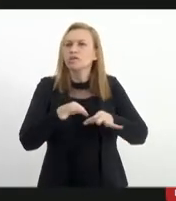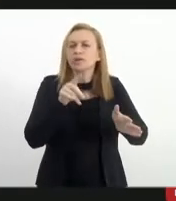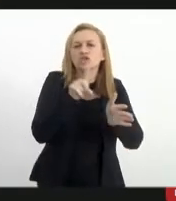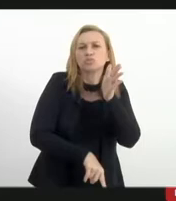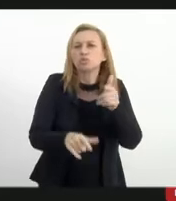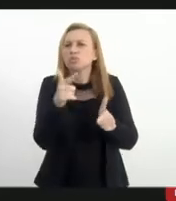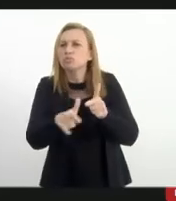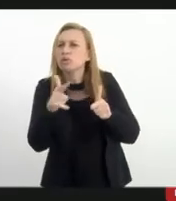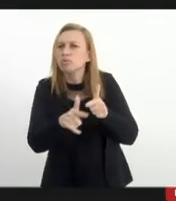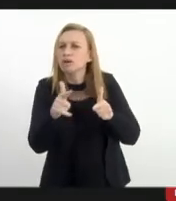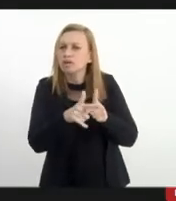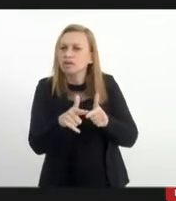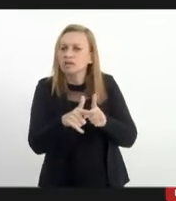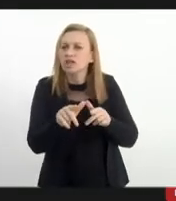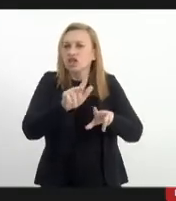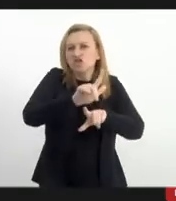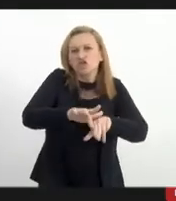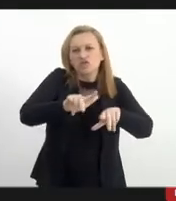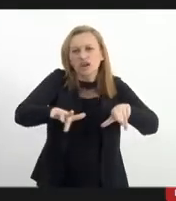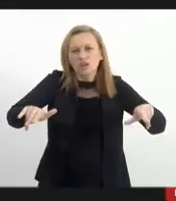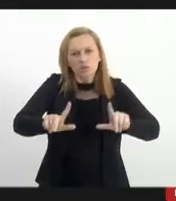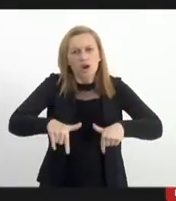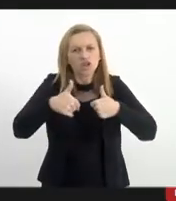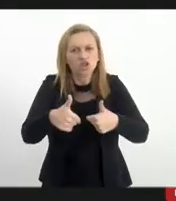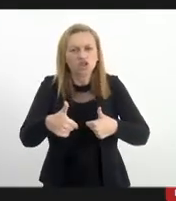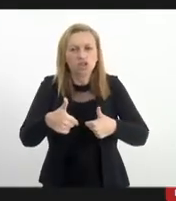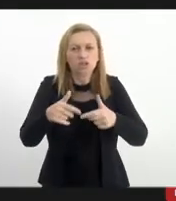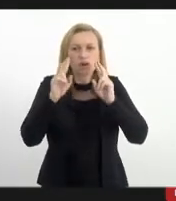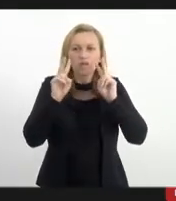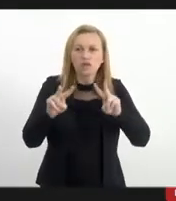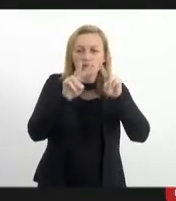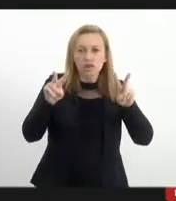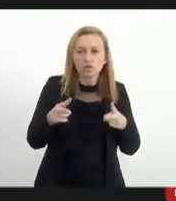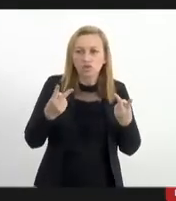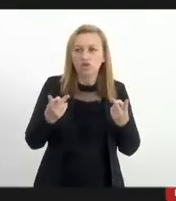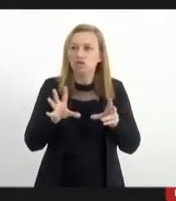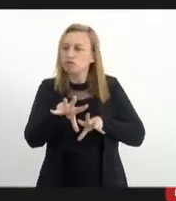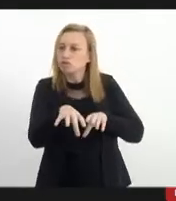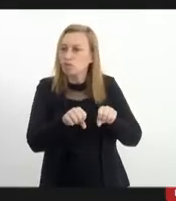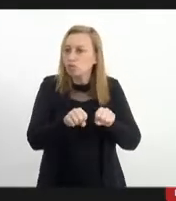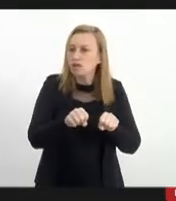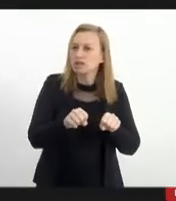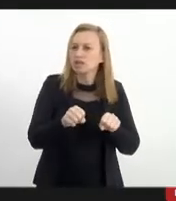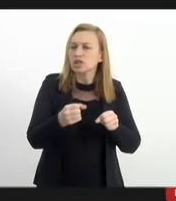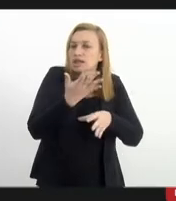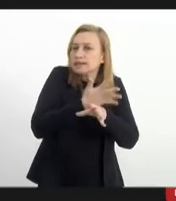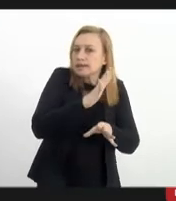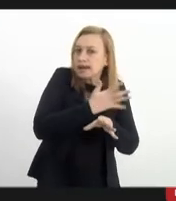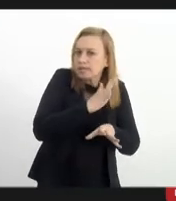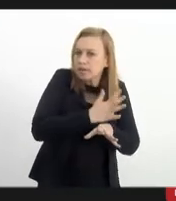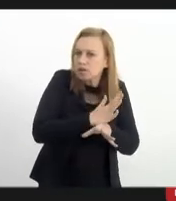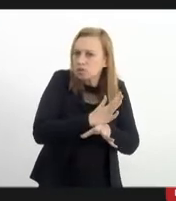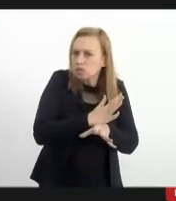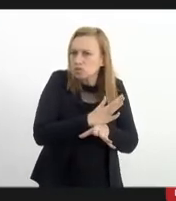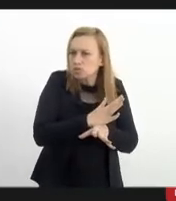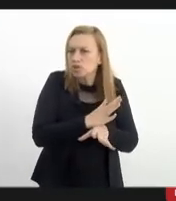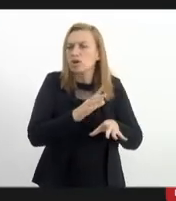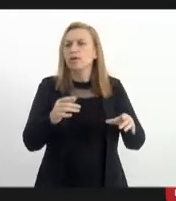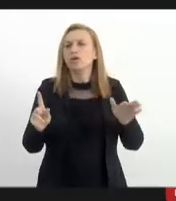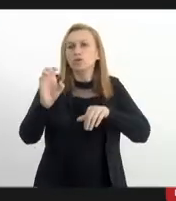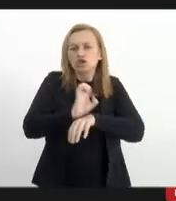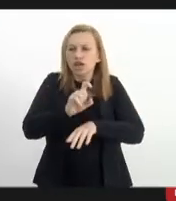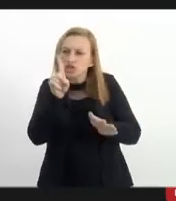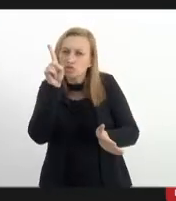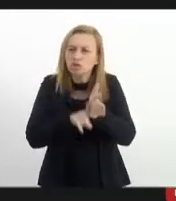ISP. Assim, a gente tem diversas ações, seja do ponto de vista de formação, seja do ponto de vista de treinamento, para que o Estado